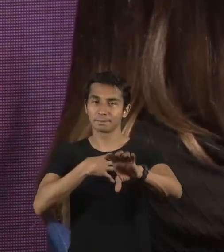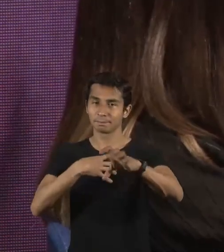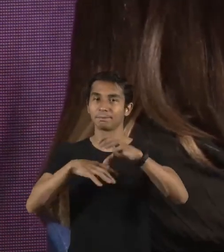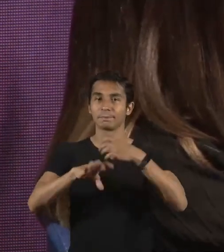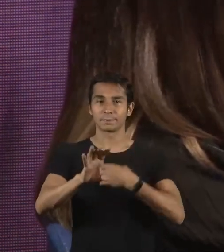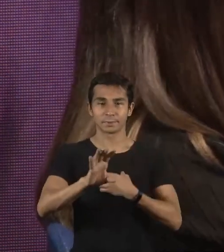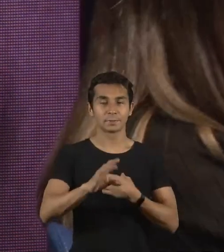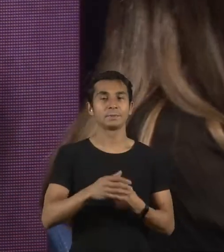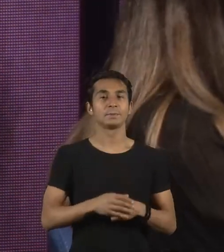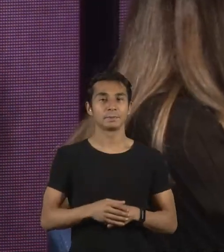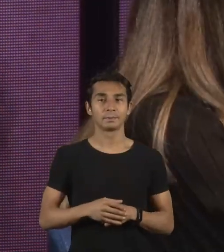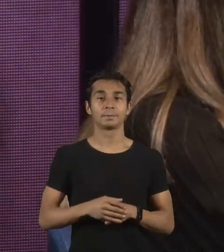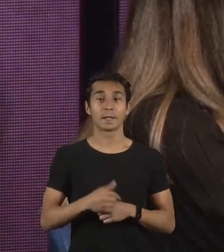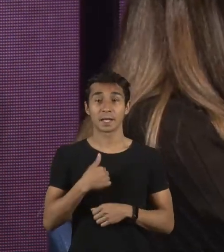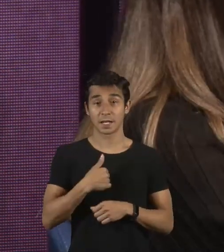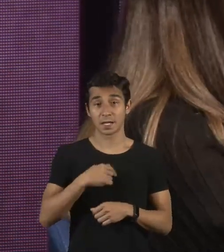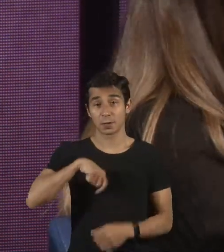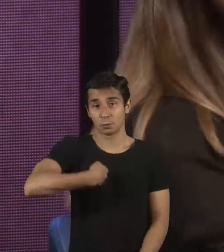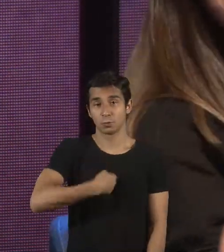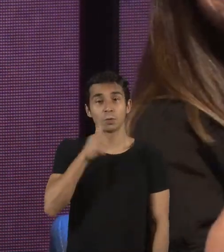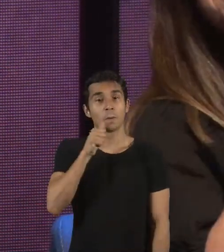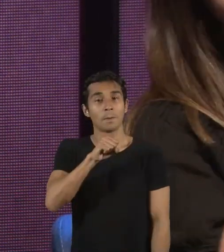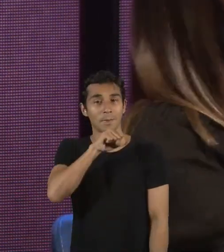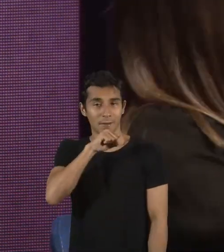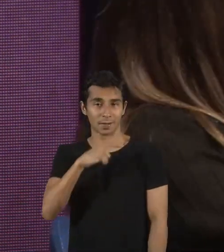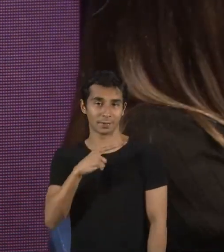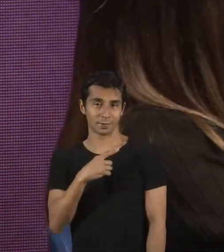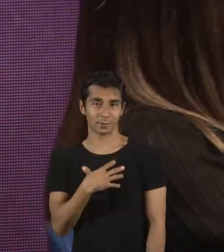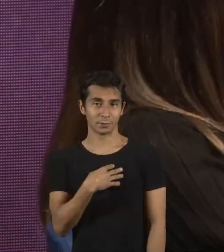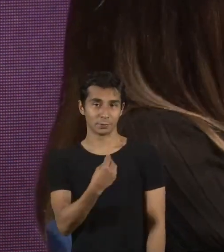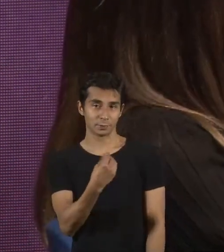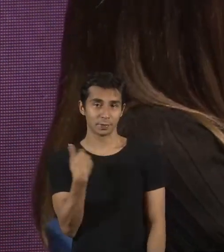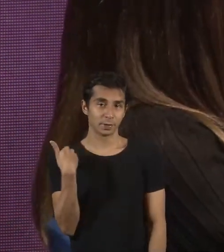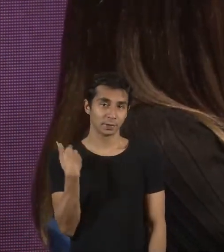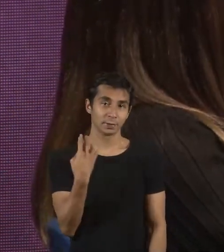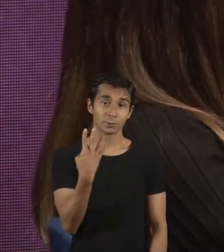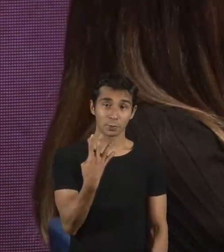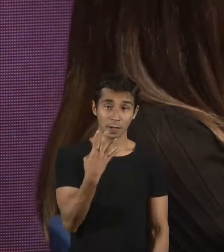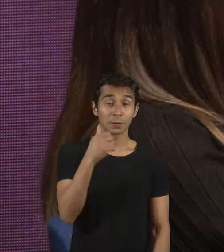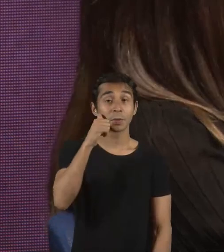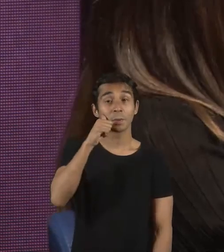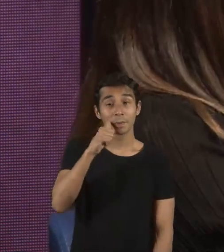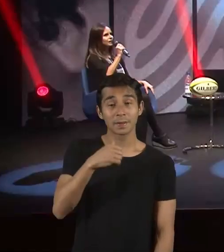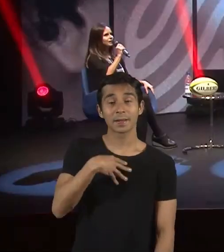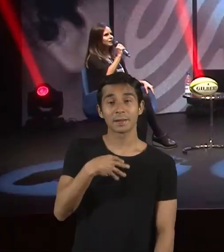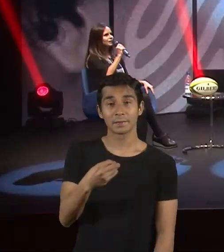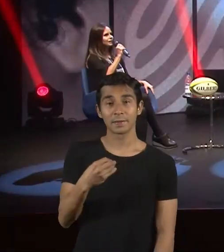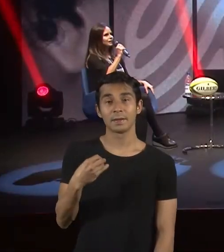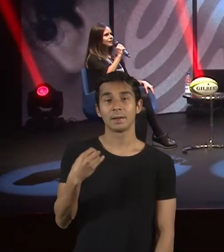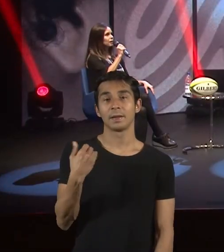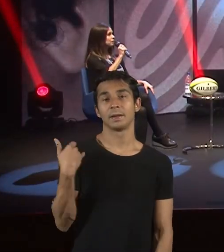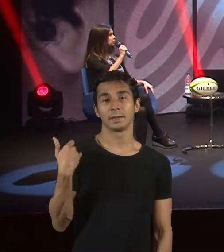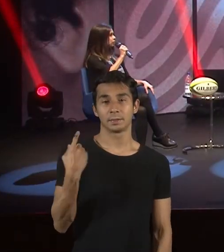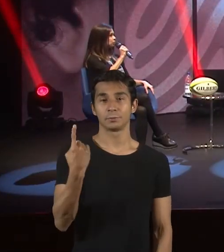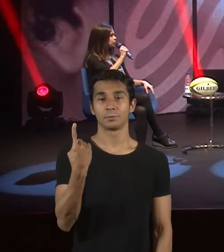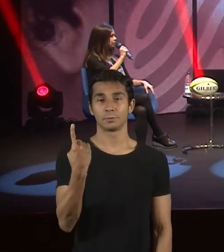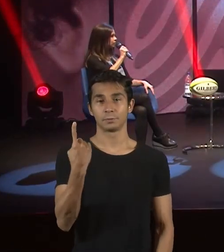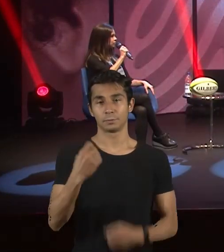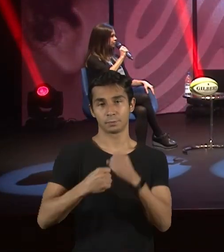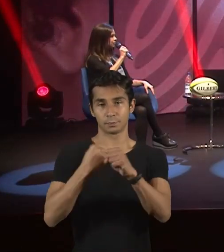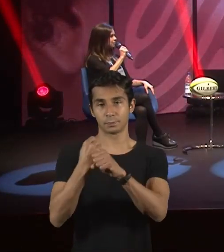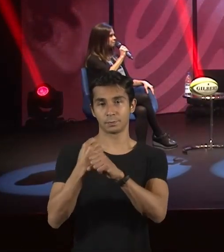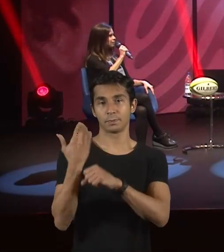falar um pouco um aspecto como mãe também, eu sou mãe de um menino de quatro anos e uma menina de um ano e meio, e é uma luta